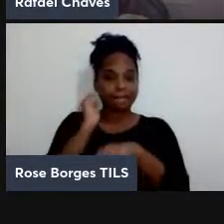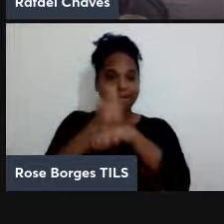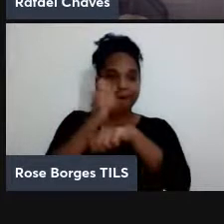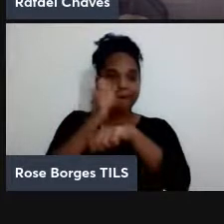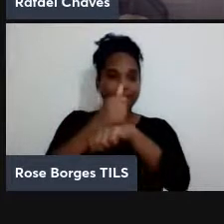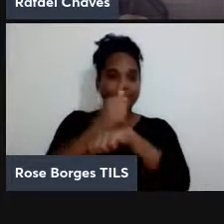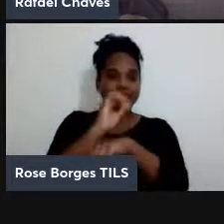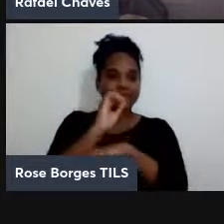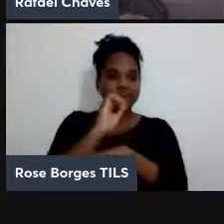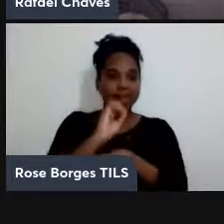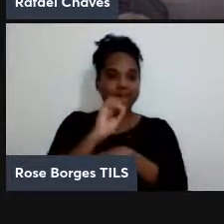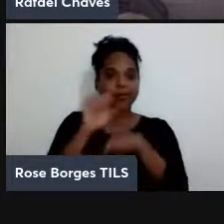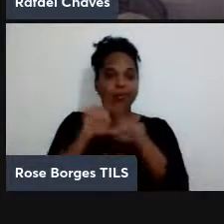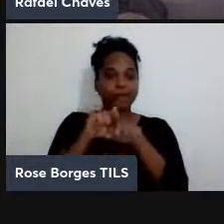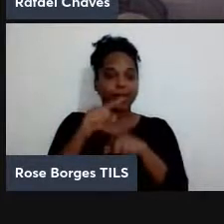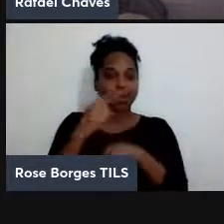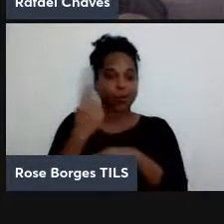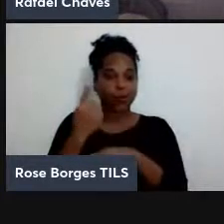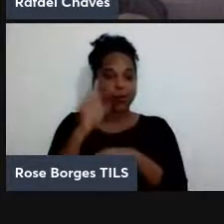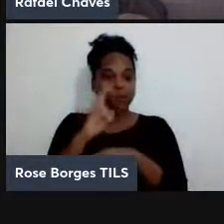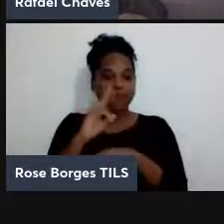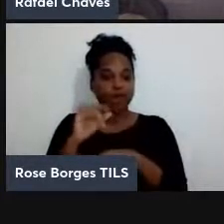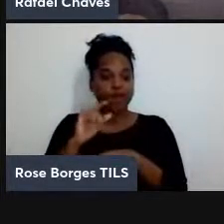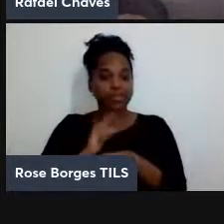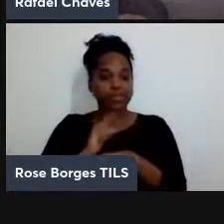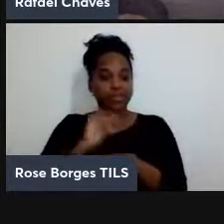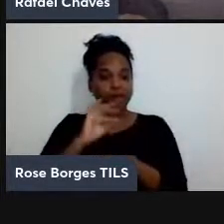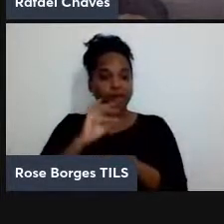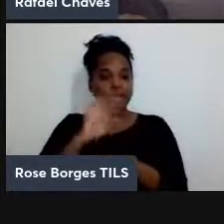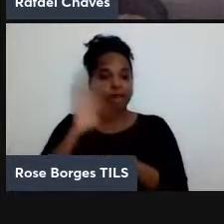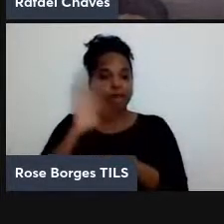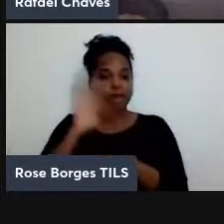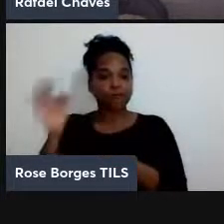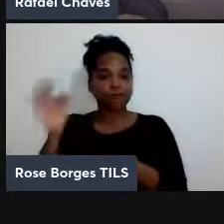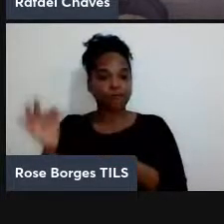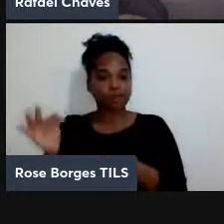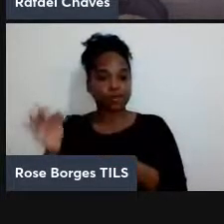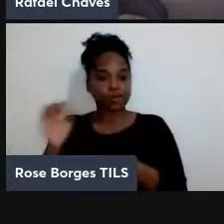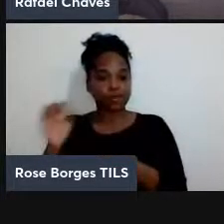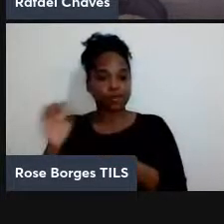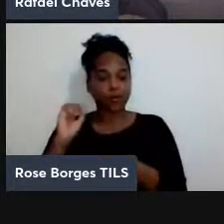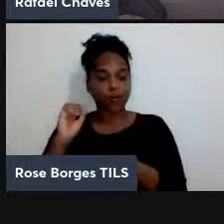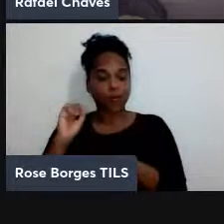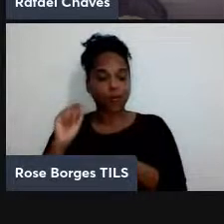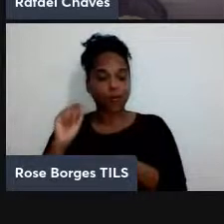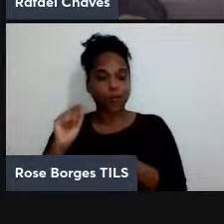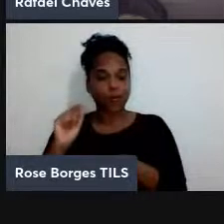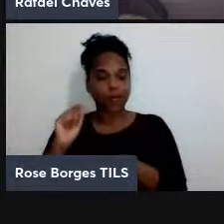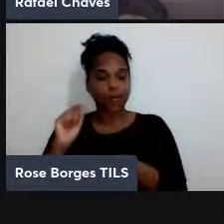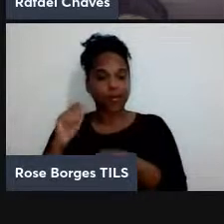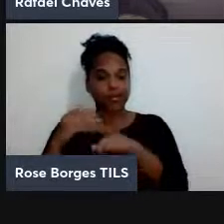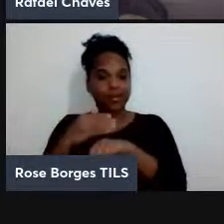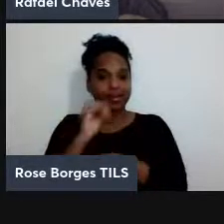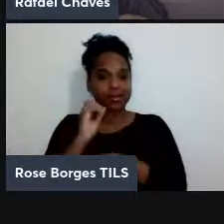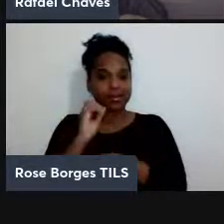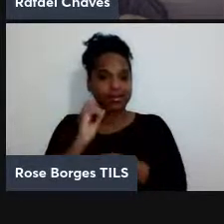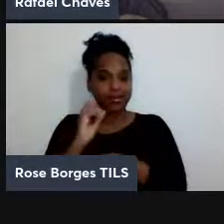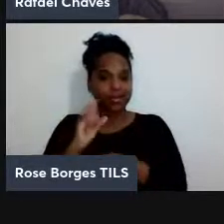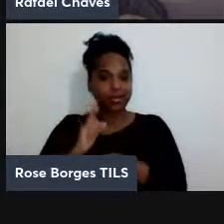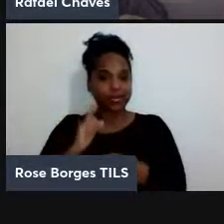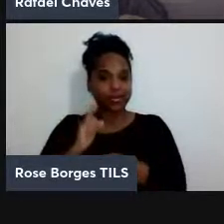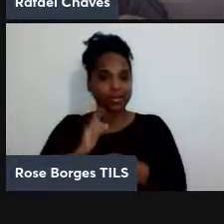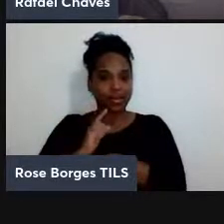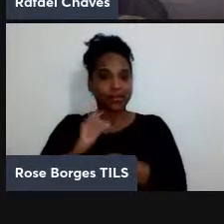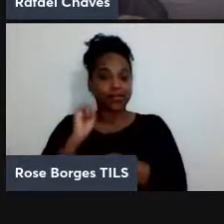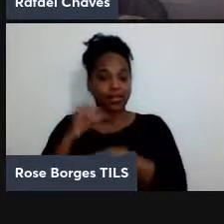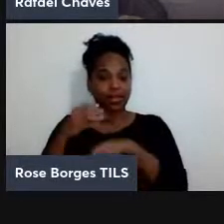ter uma função de onda que se a entrada foi 0 eu vou ter codificado na minha função de onda f de 0 se a entrada foi